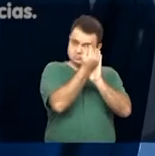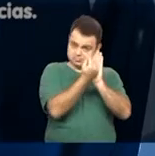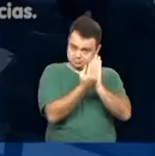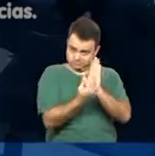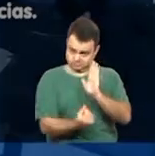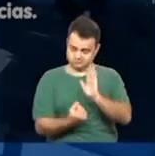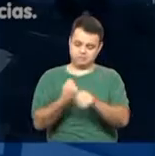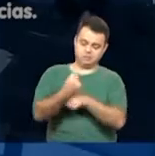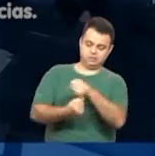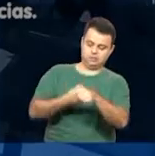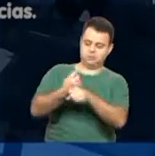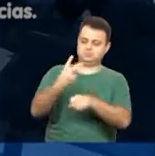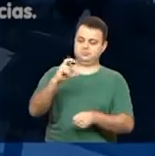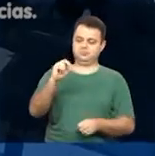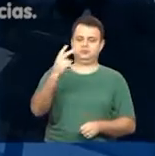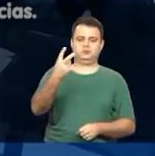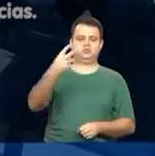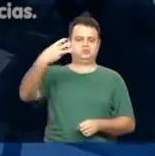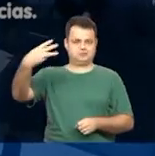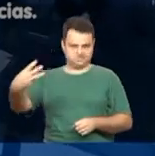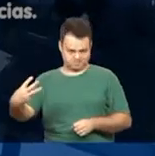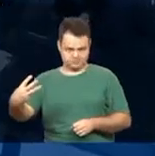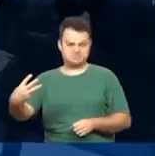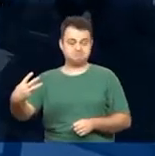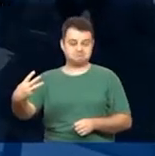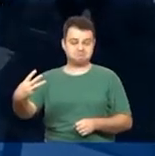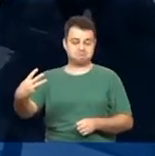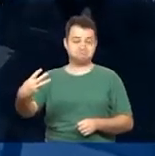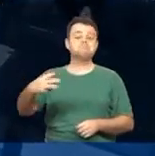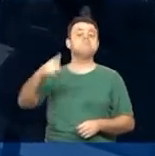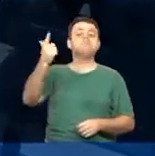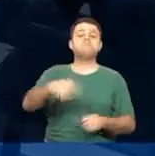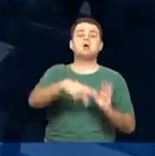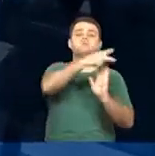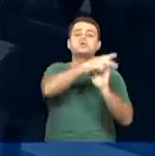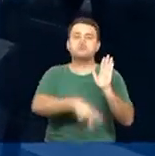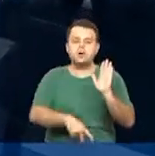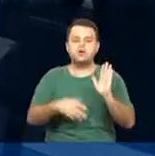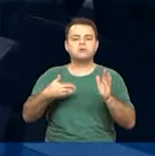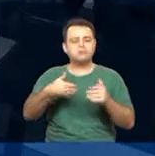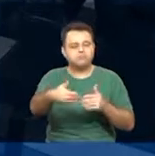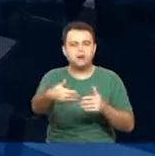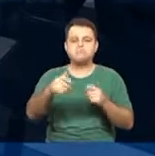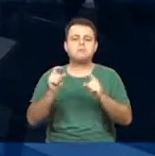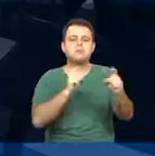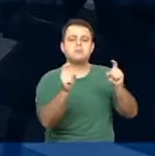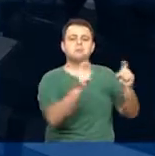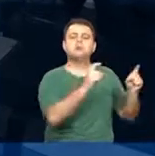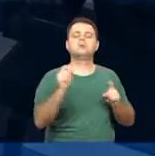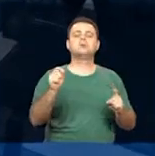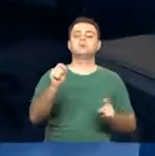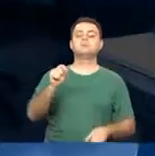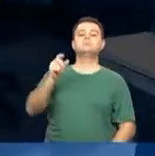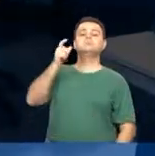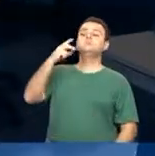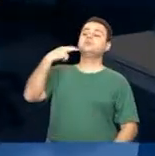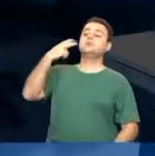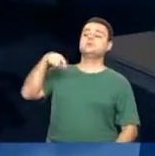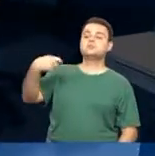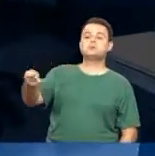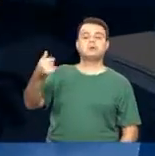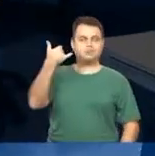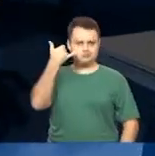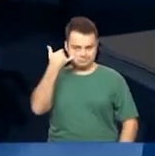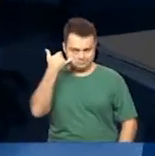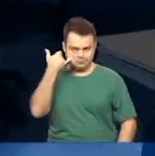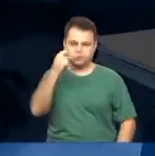orçamentárias para o exercício de 2023. Outro projeto que começa a tramitar na Casa é de autoria do vereador Júlio Donizete